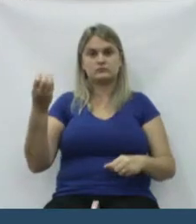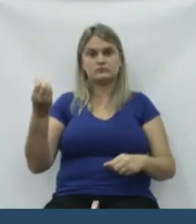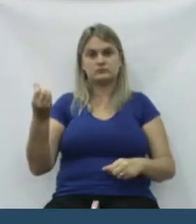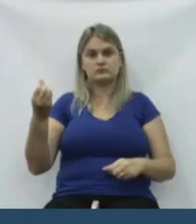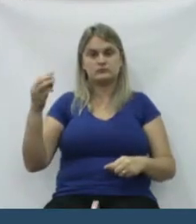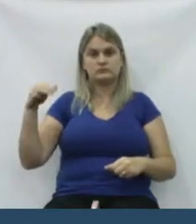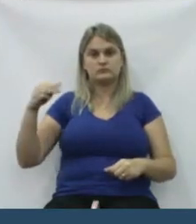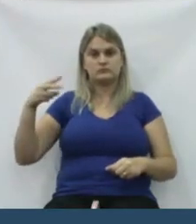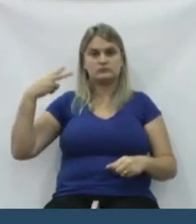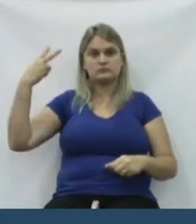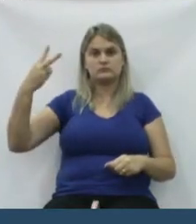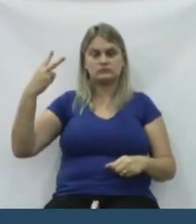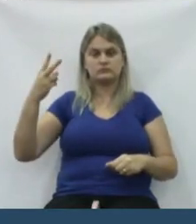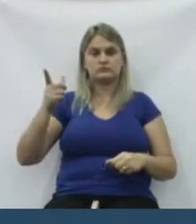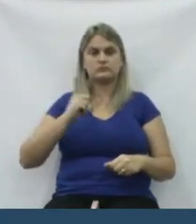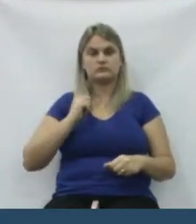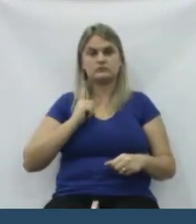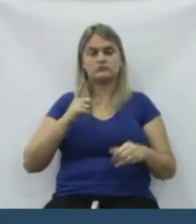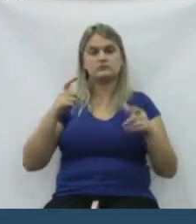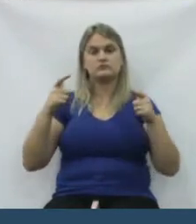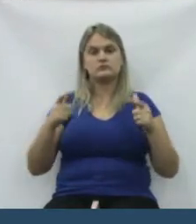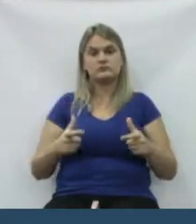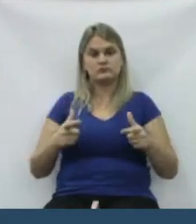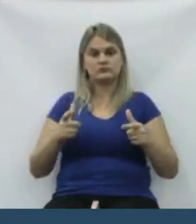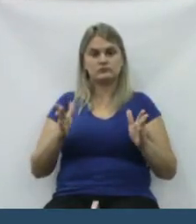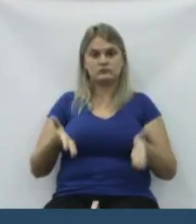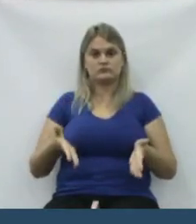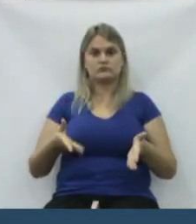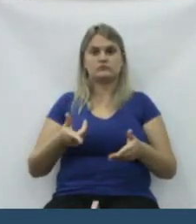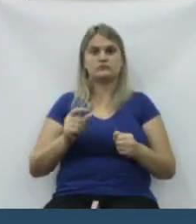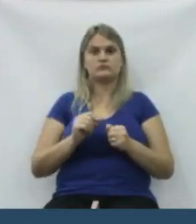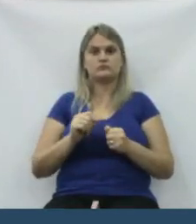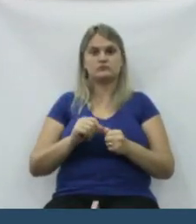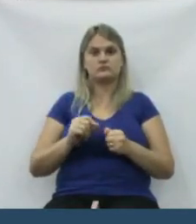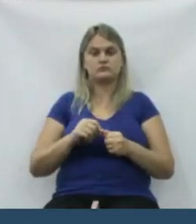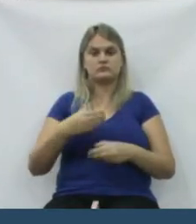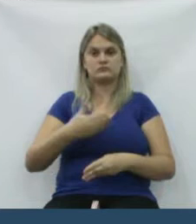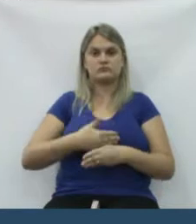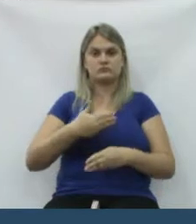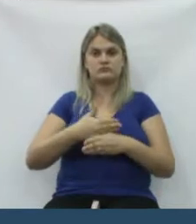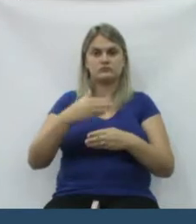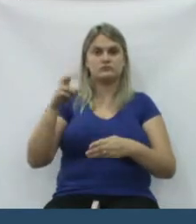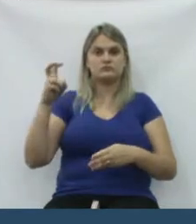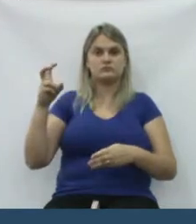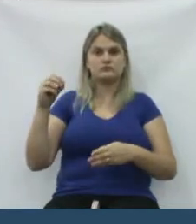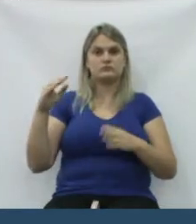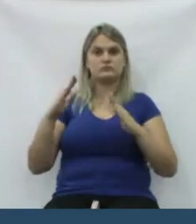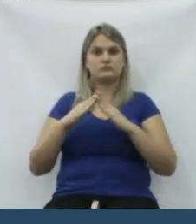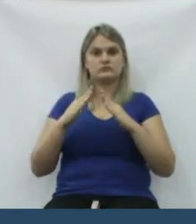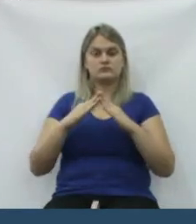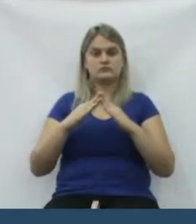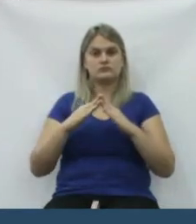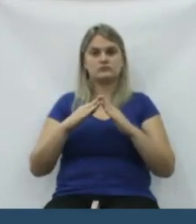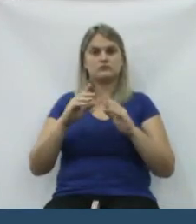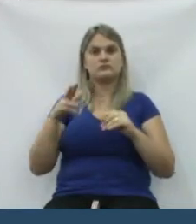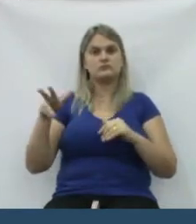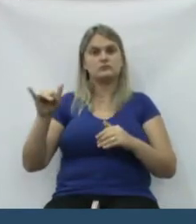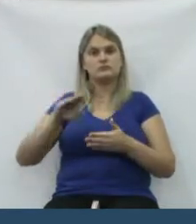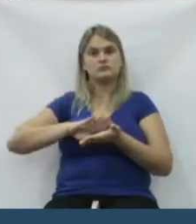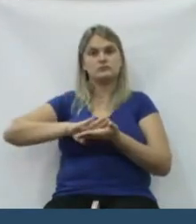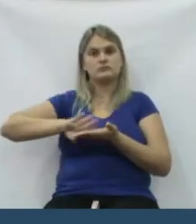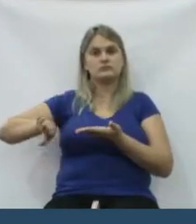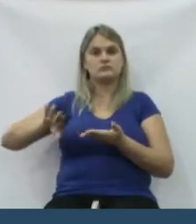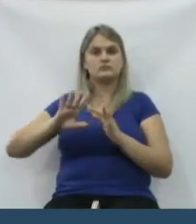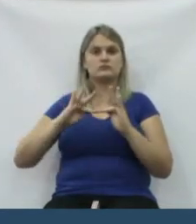mil metros quadrados que lá está, aonde hoje está sendo construído 50 casas, que vai tirar